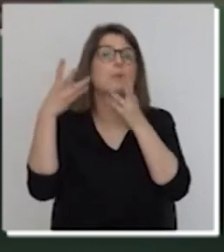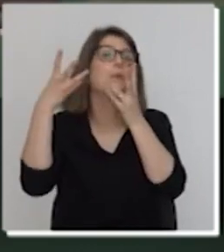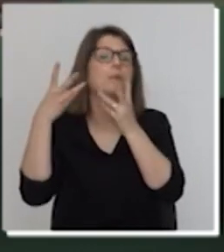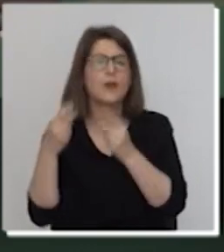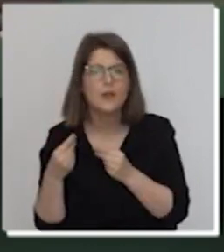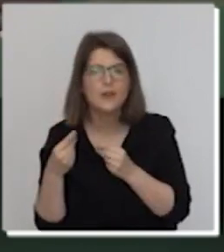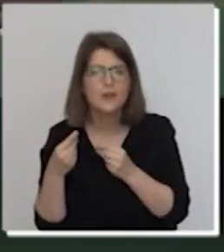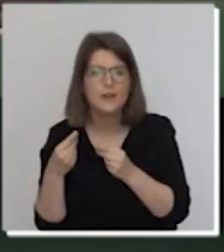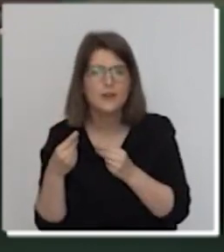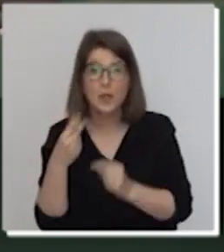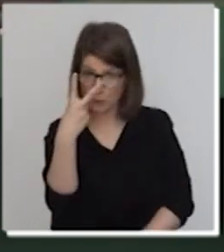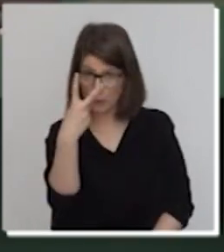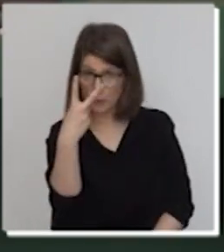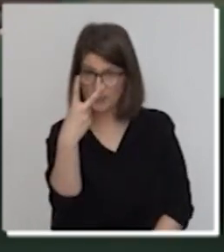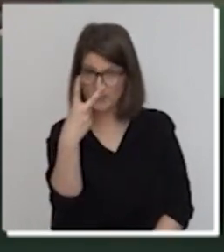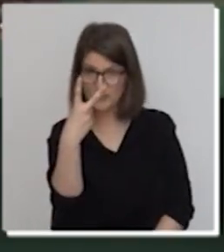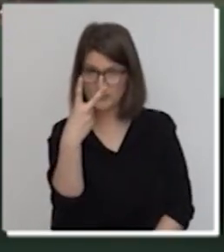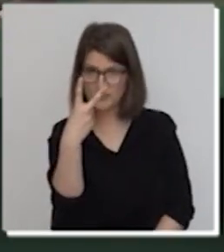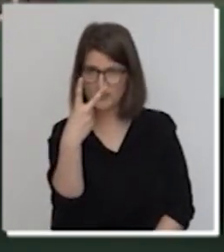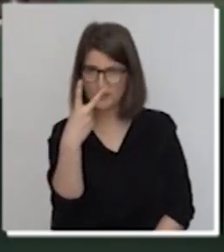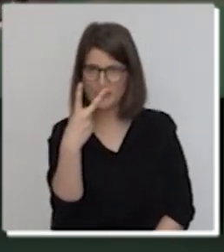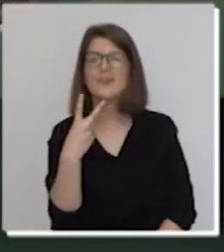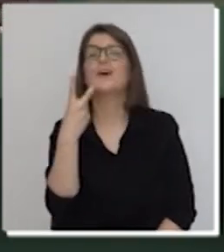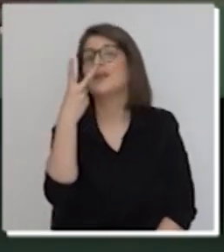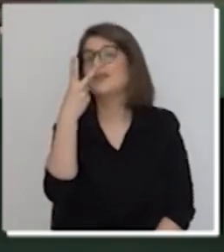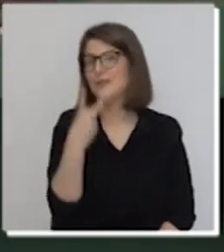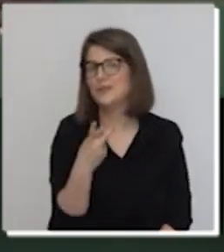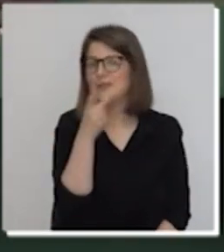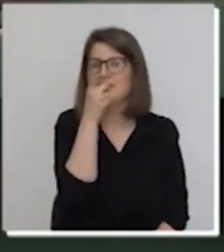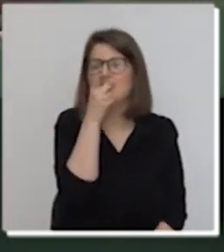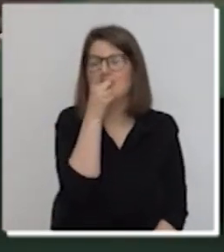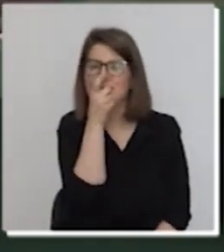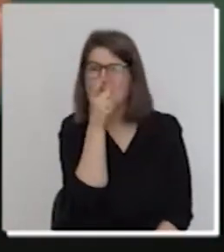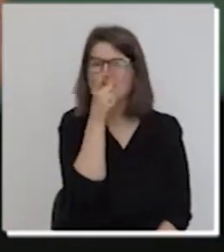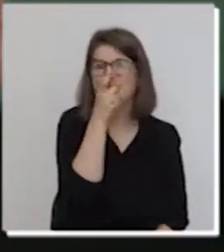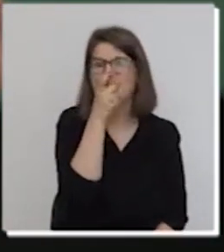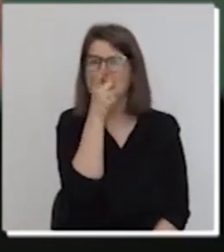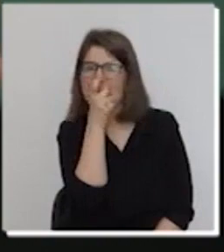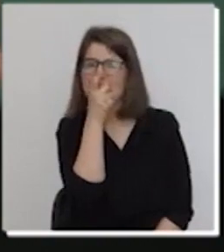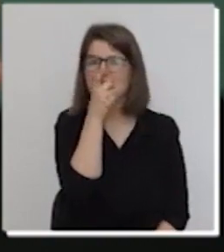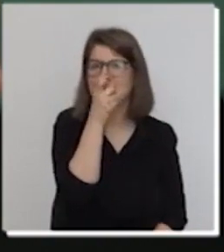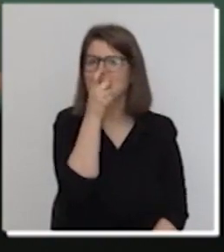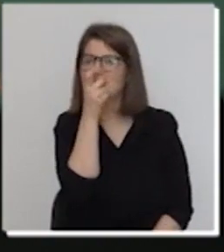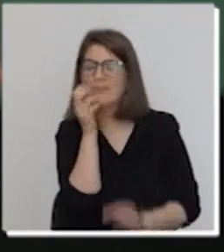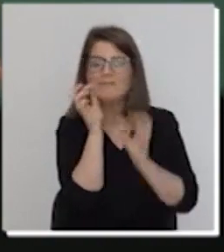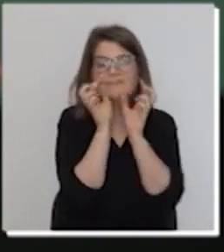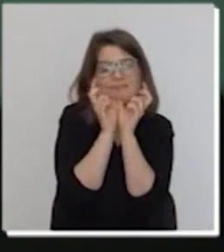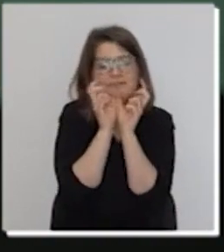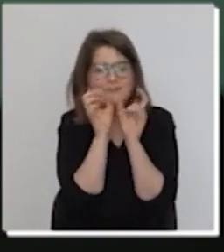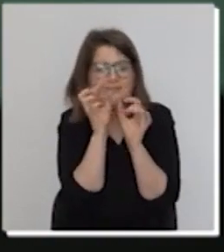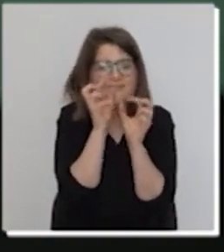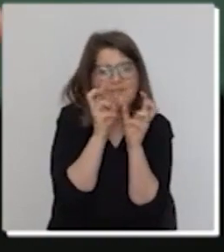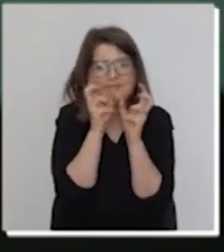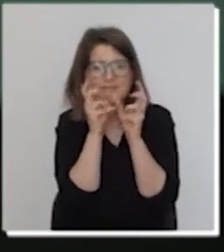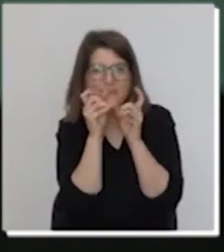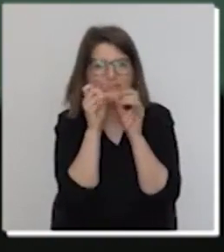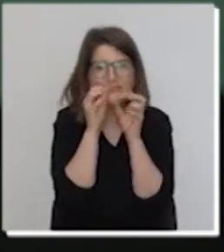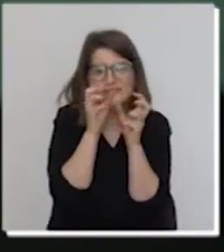entrar? Duas! Duas formiguinhas andando